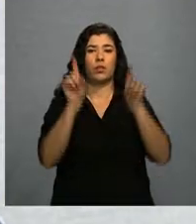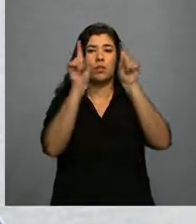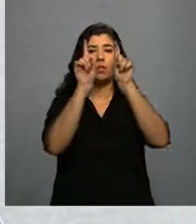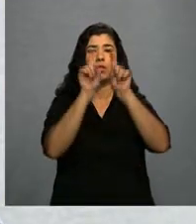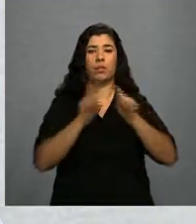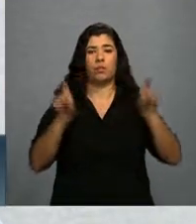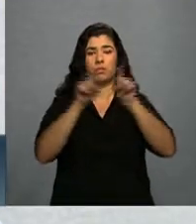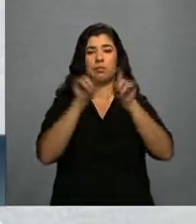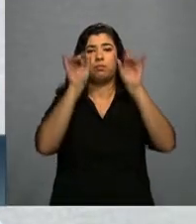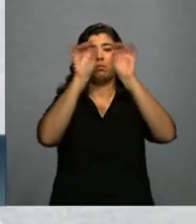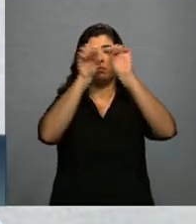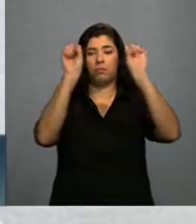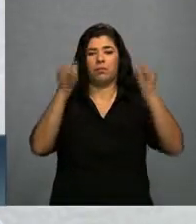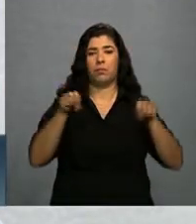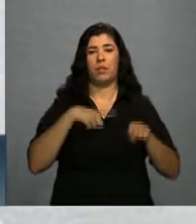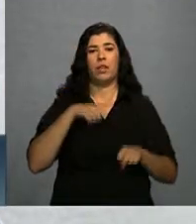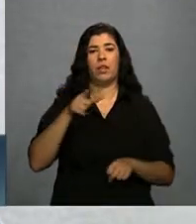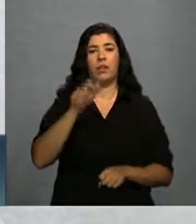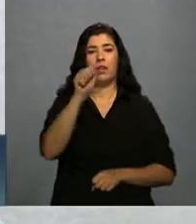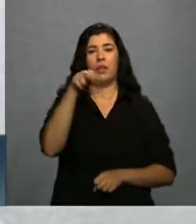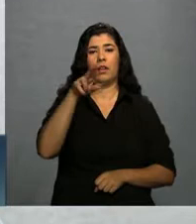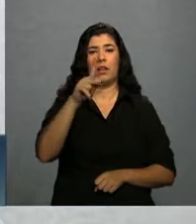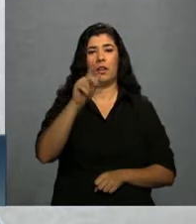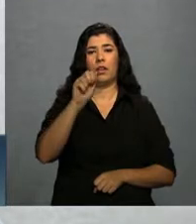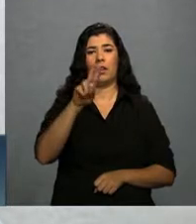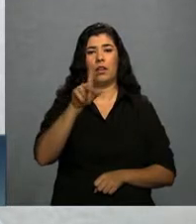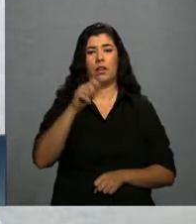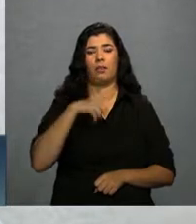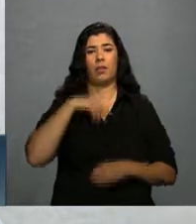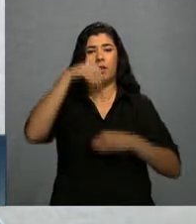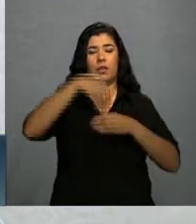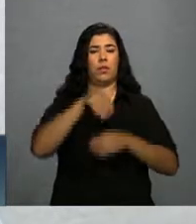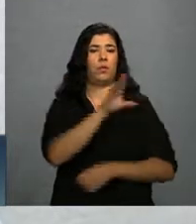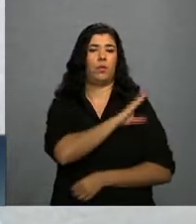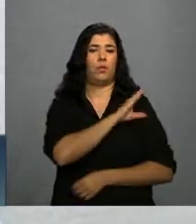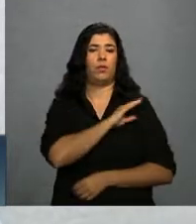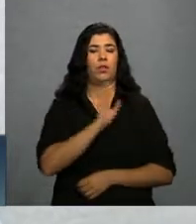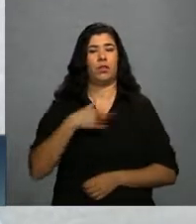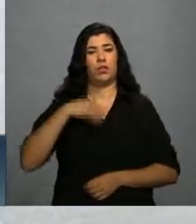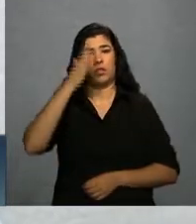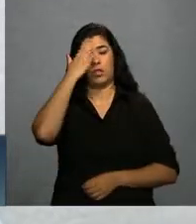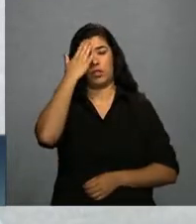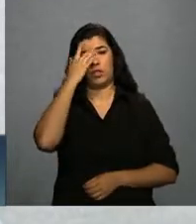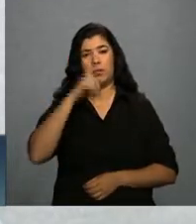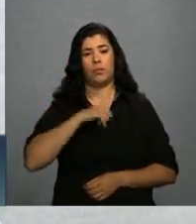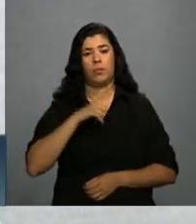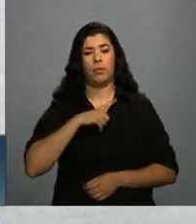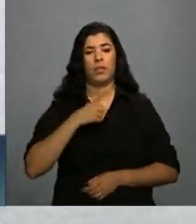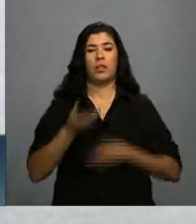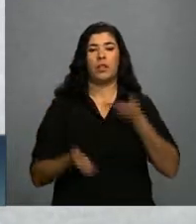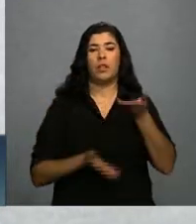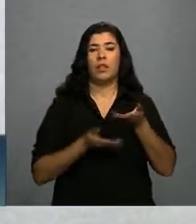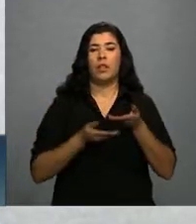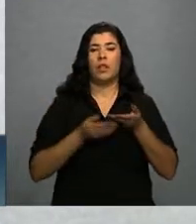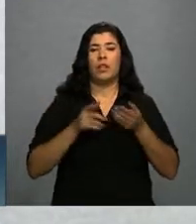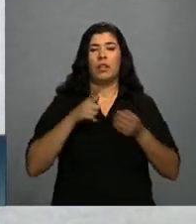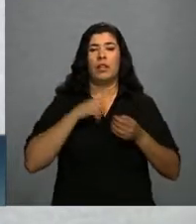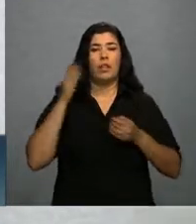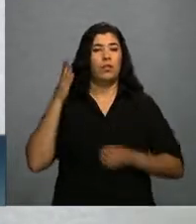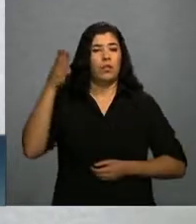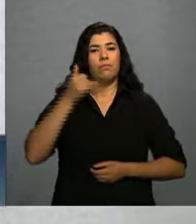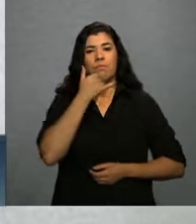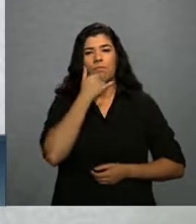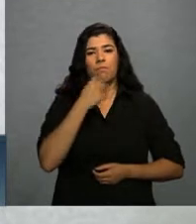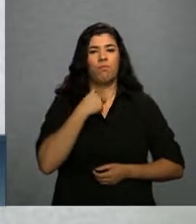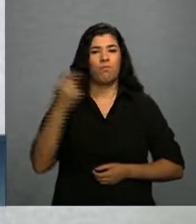à Ana Paula Duarte, que foi a gestora desse projeto, dentro da coordenação, que hoje ela está em um projeto maior, que é